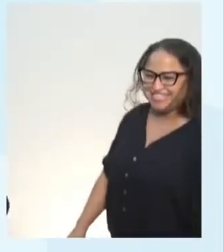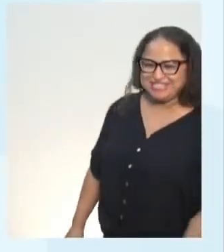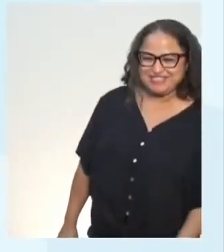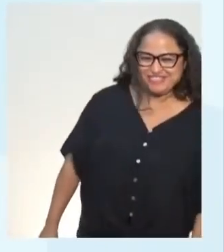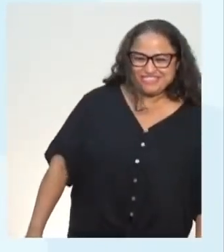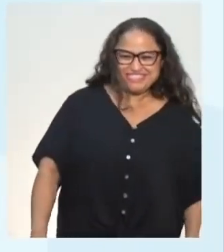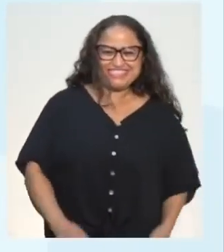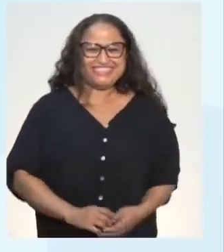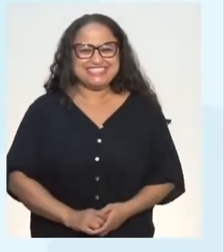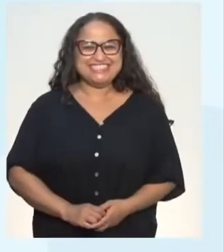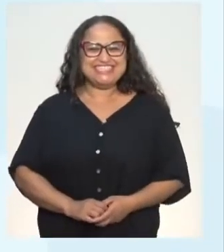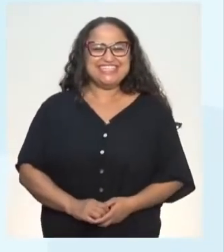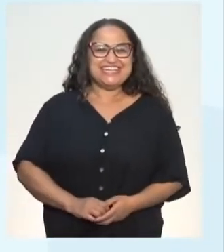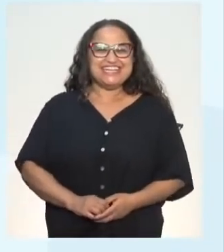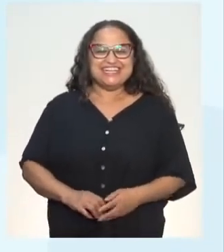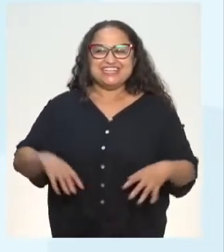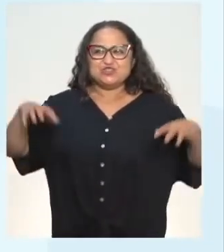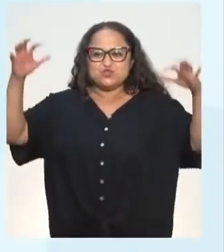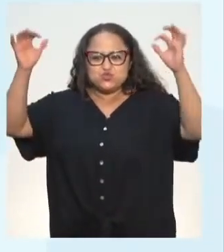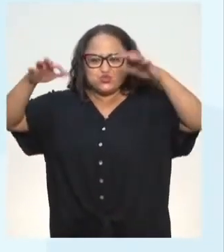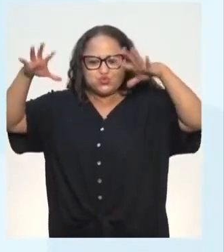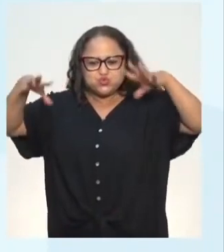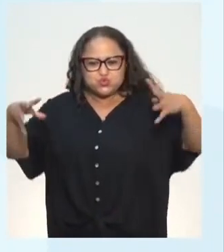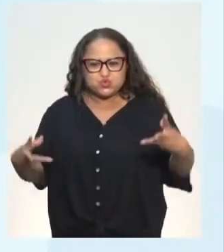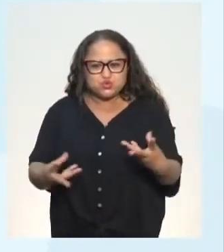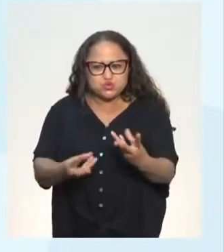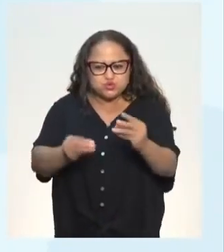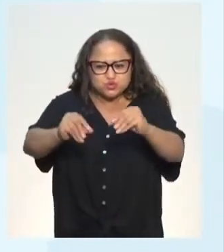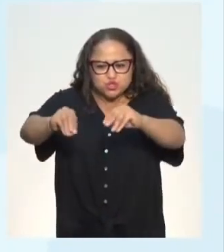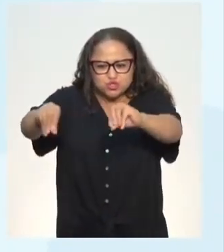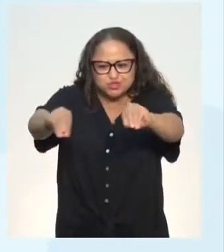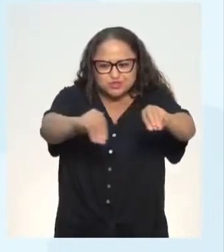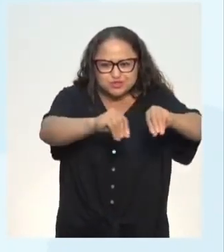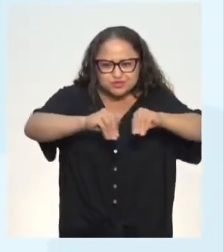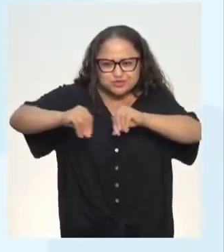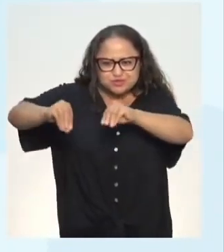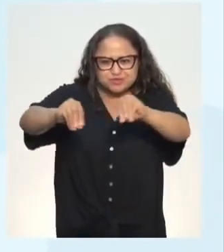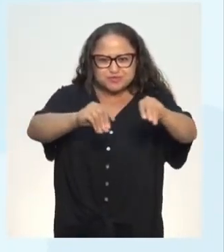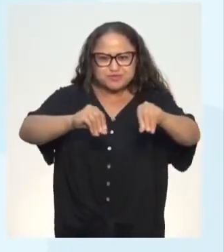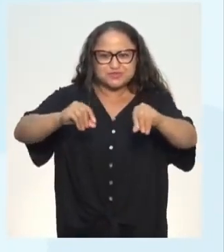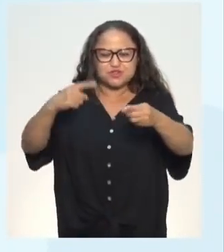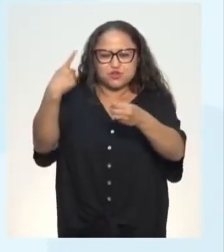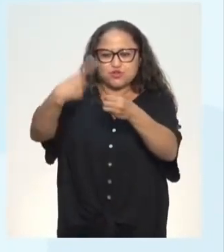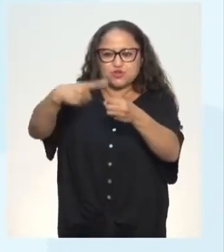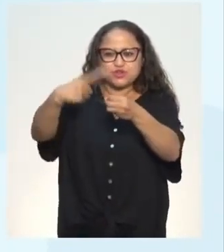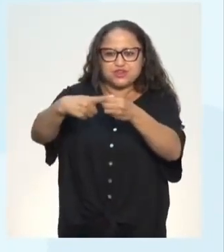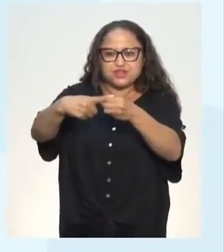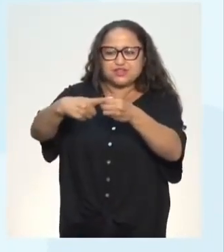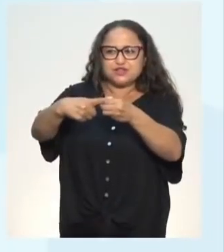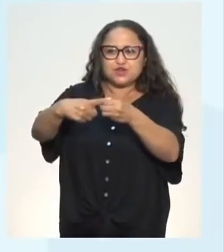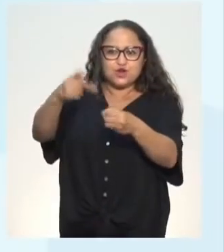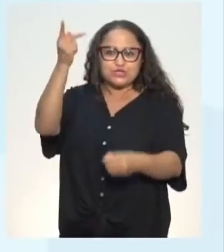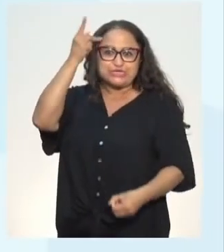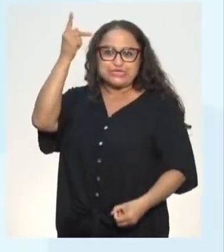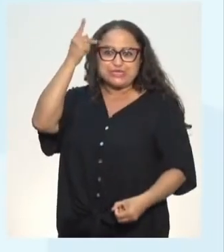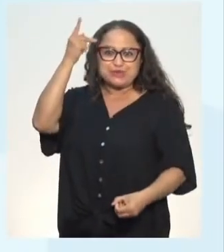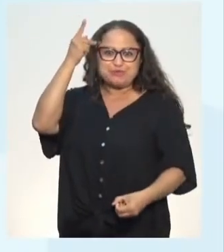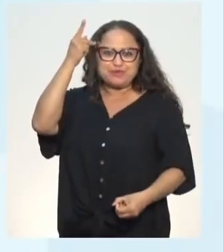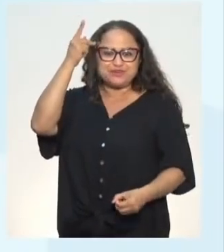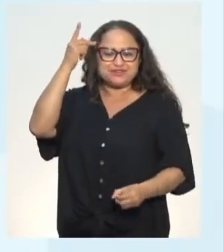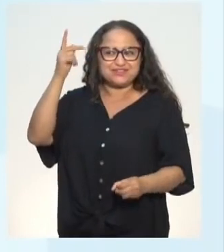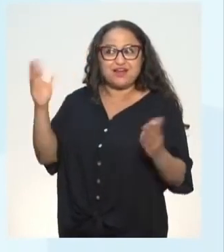você pegou alguma tempestade de areia? Não. Peguei. Tá, Essa aqui pegou de surpresa. Essa pergunta pegou de surpresa.